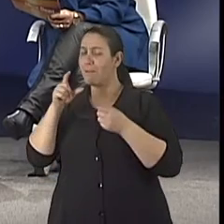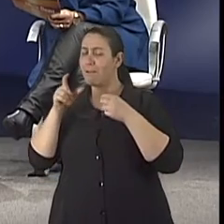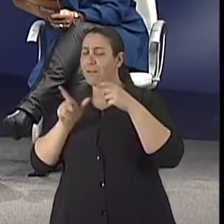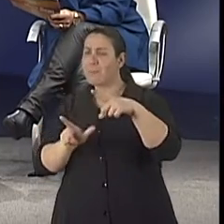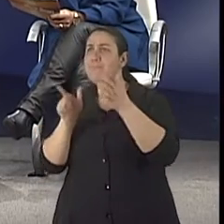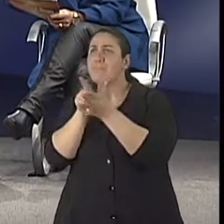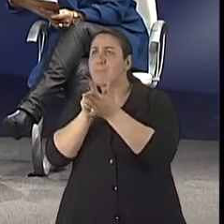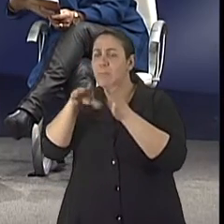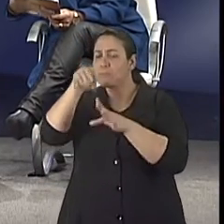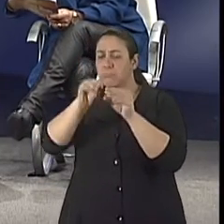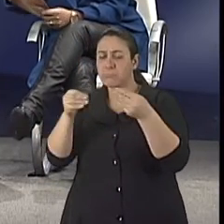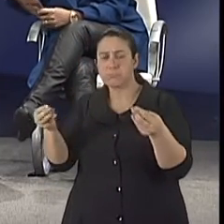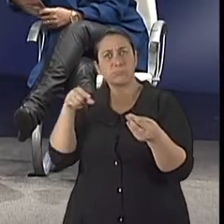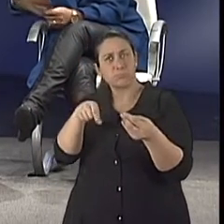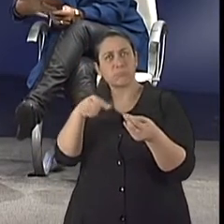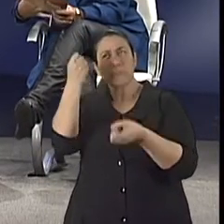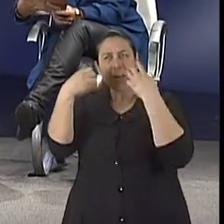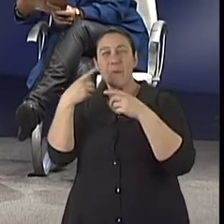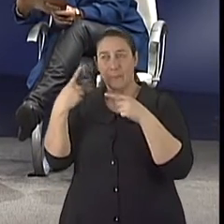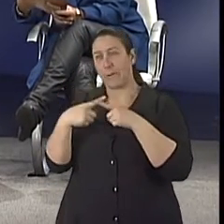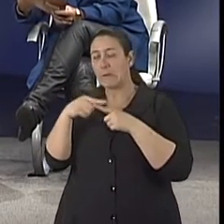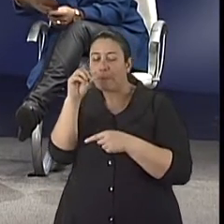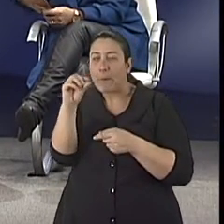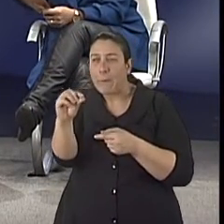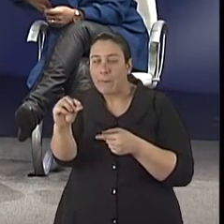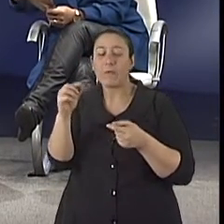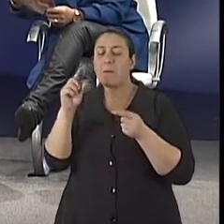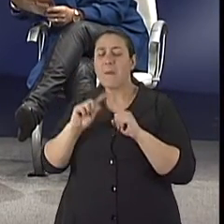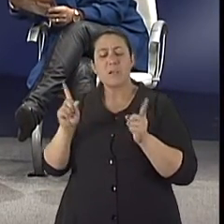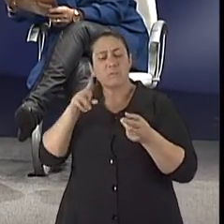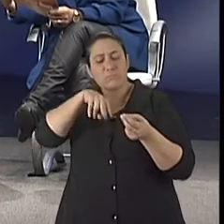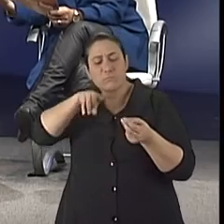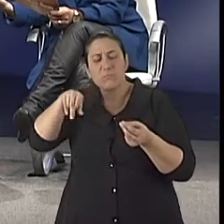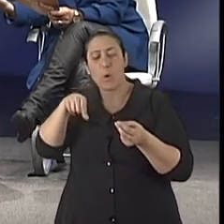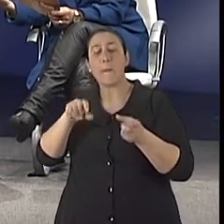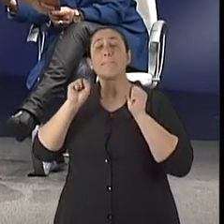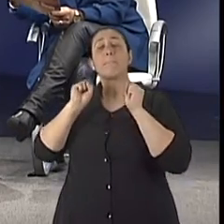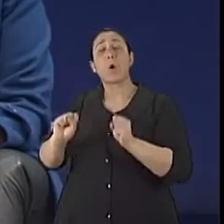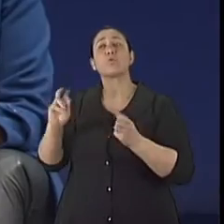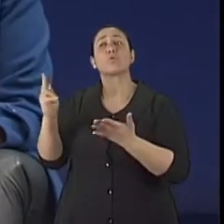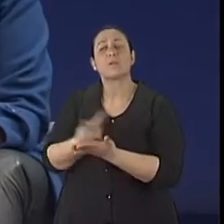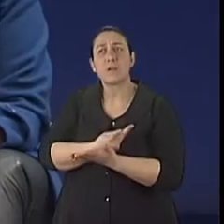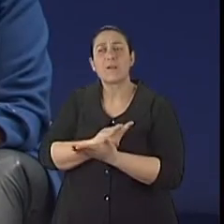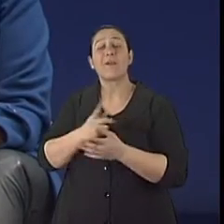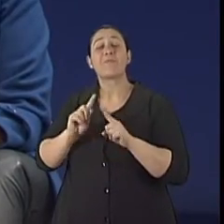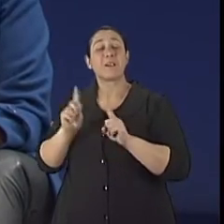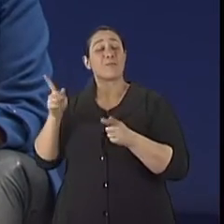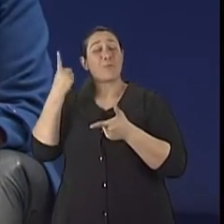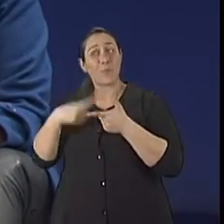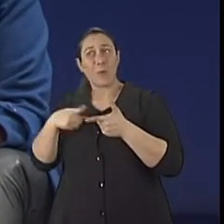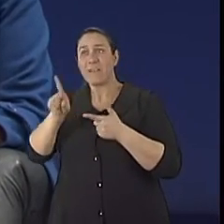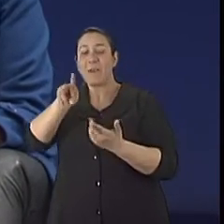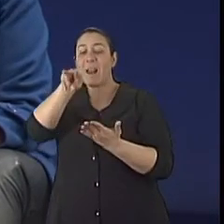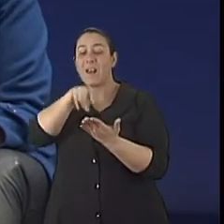dizer todos aqueles, nem ele, ele teria que ler também, né, com certeza, tudo aquilo que pode ocorrer. O problema, eu acho que não é ler